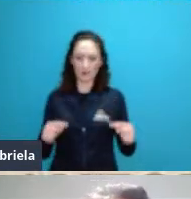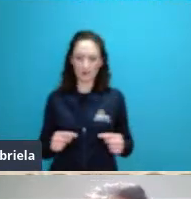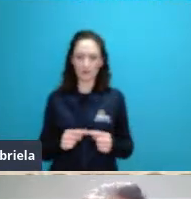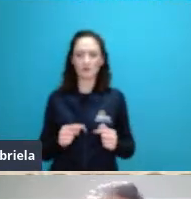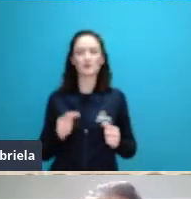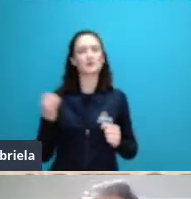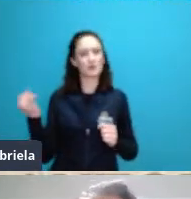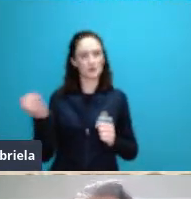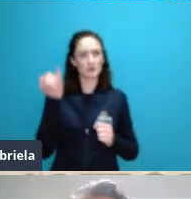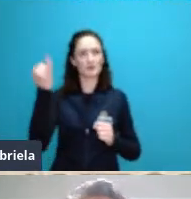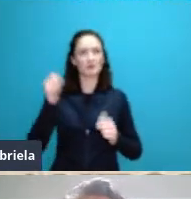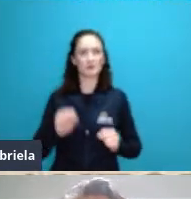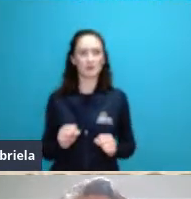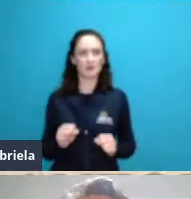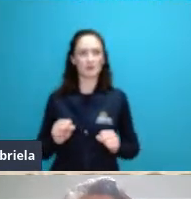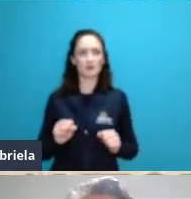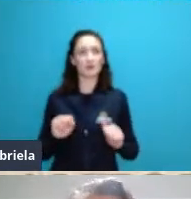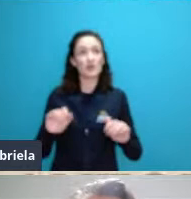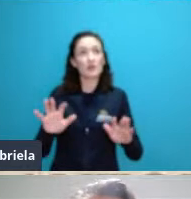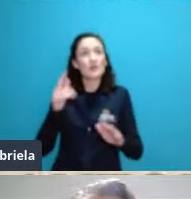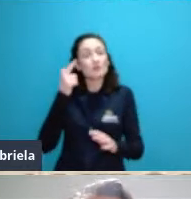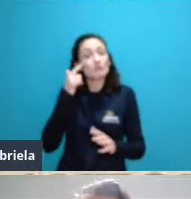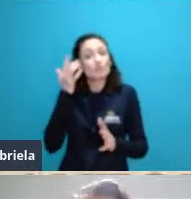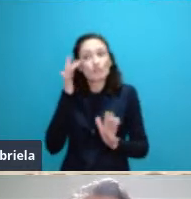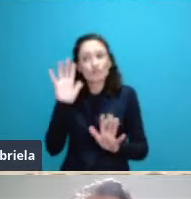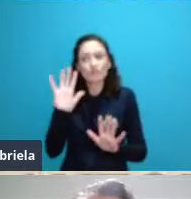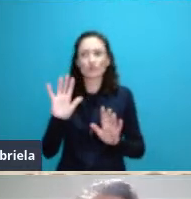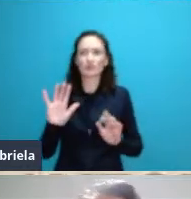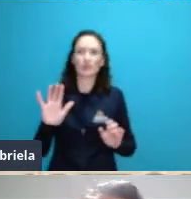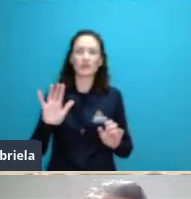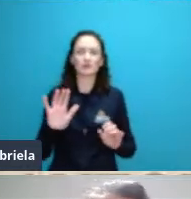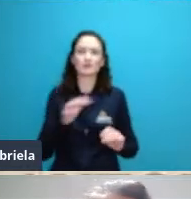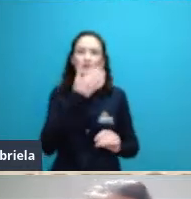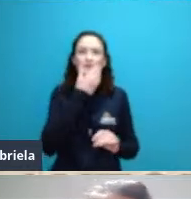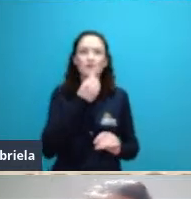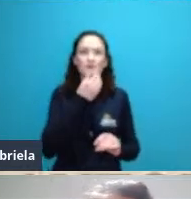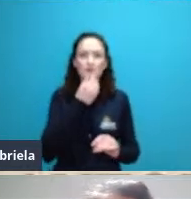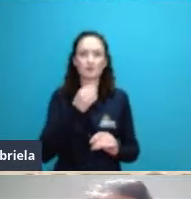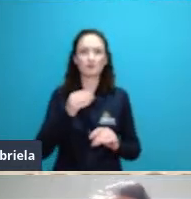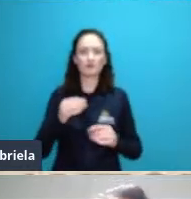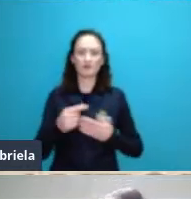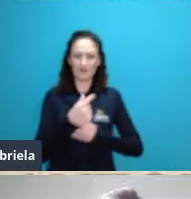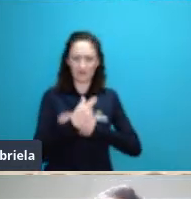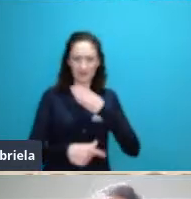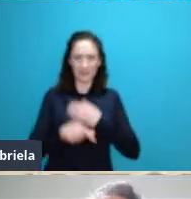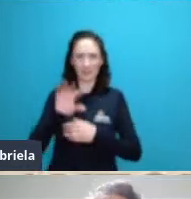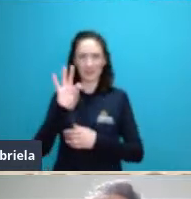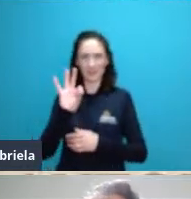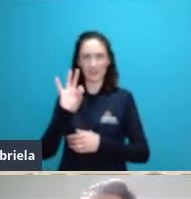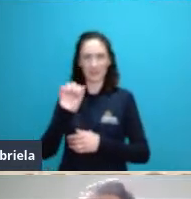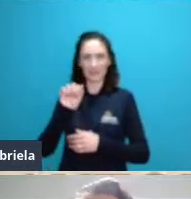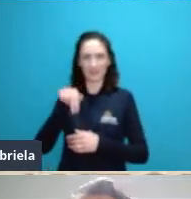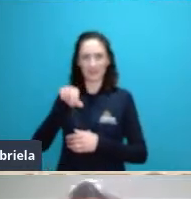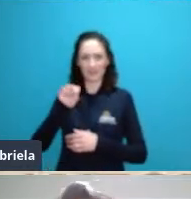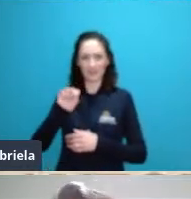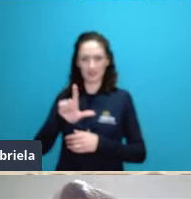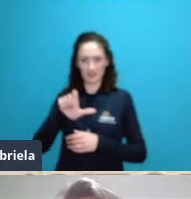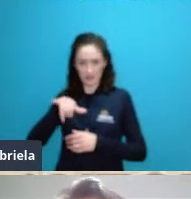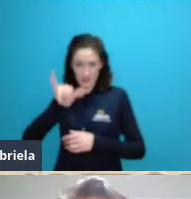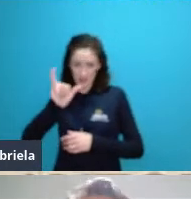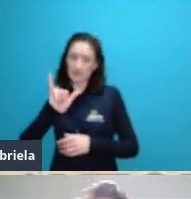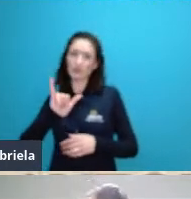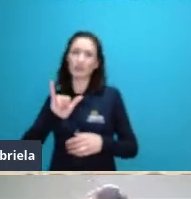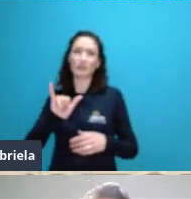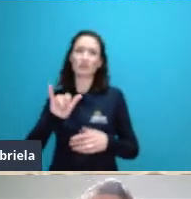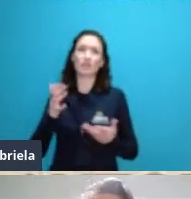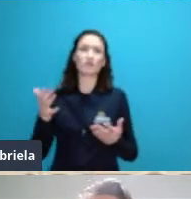sei se eles chegaram a trocar alguma ideia porque o Tansley faleceu bem na época que o Odum estava publicando aquele livro ali possivelmente ele